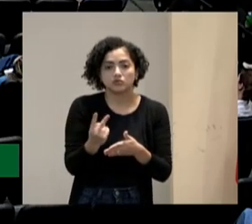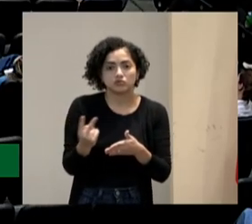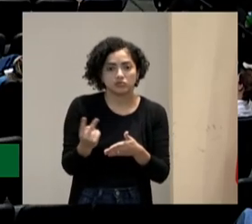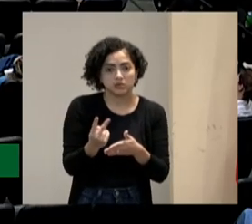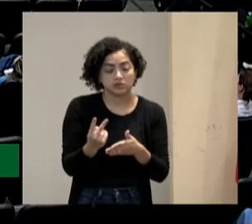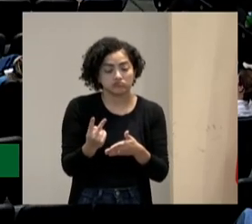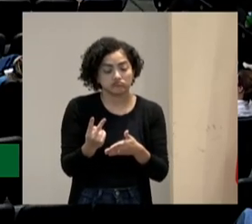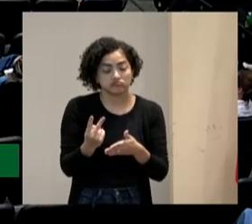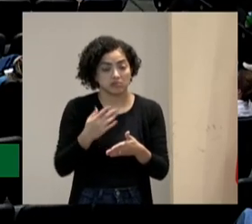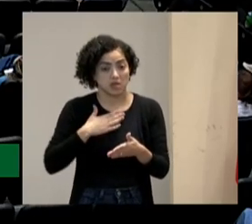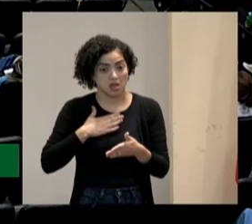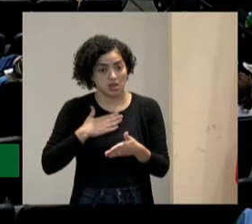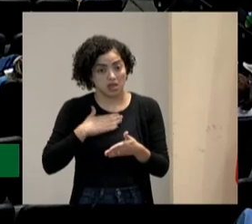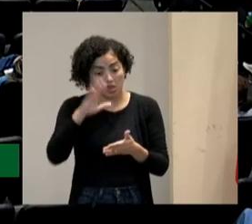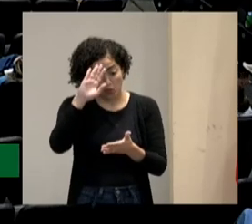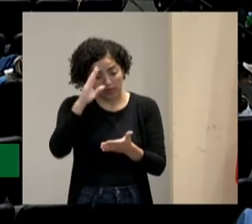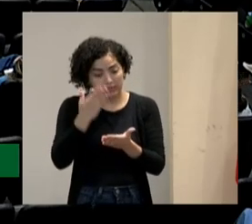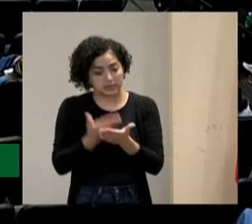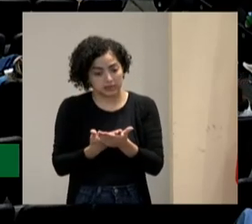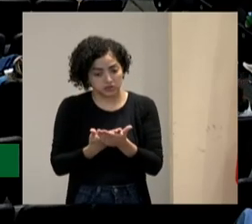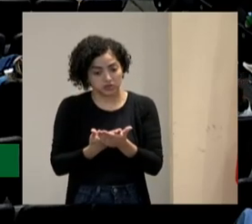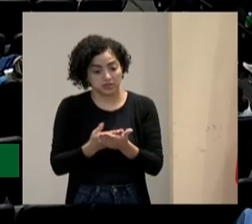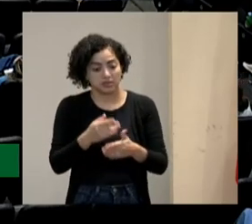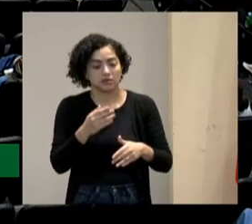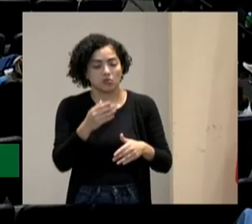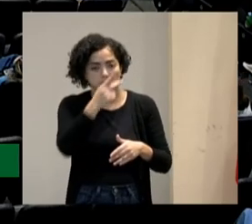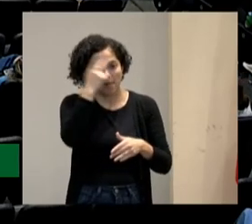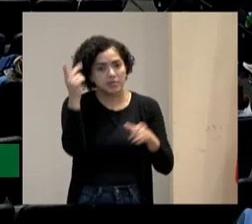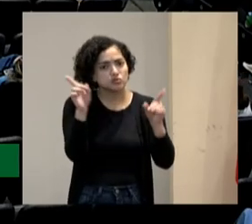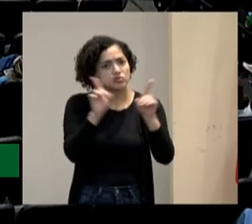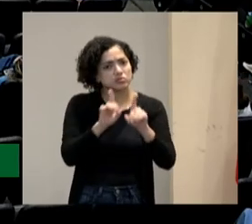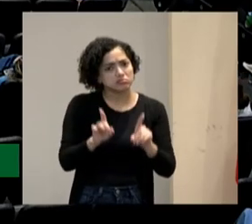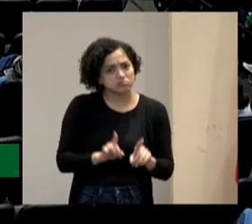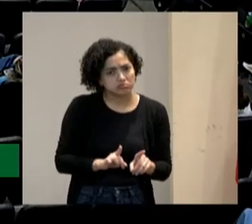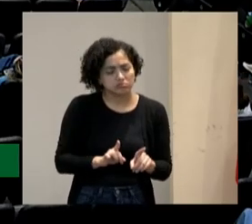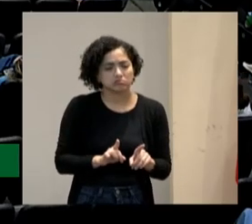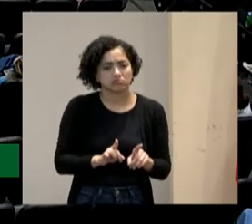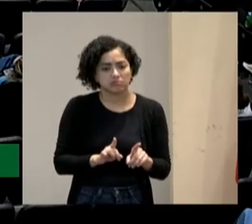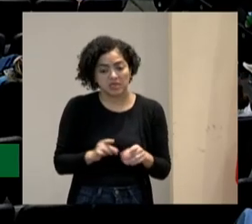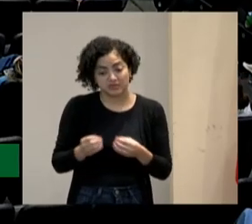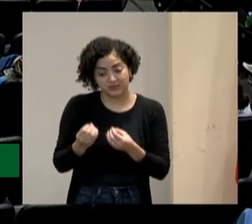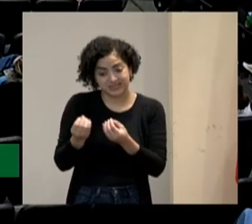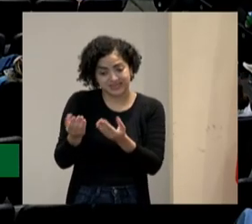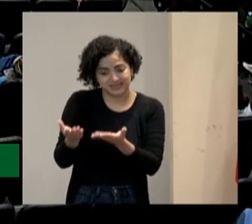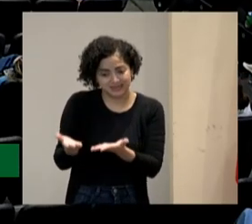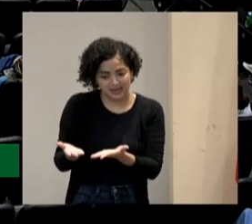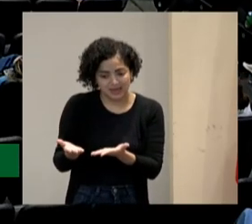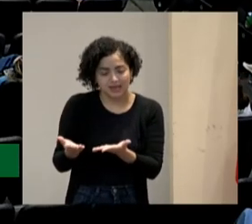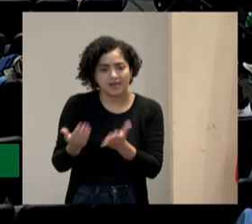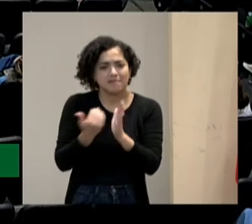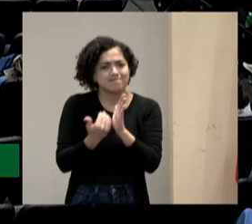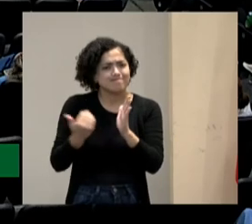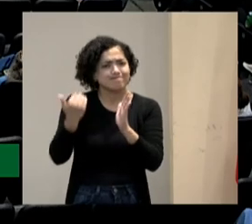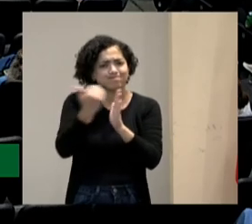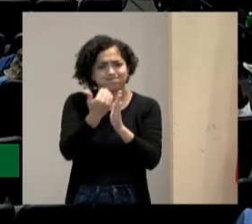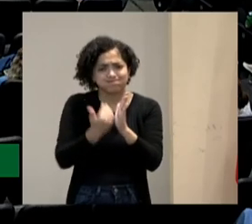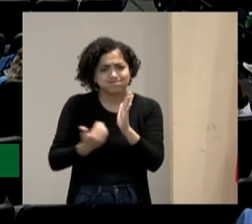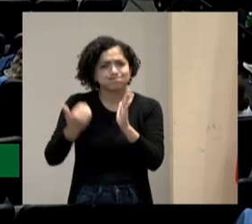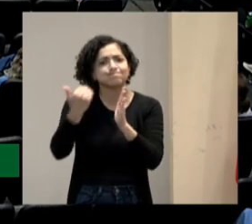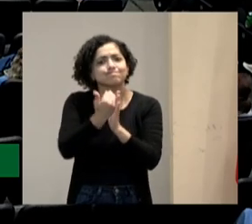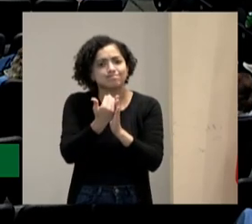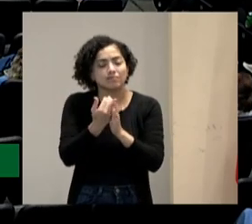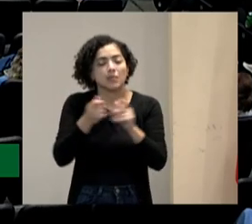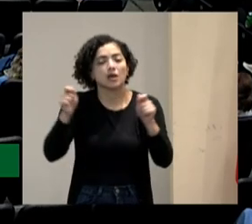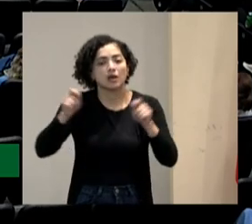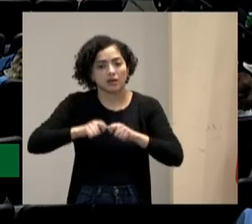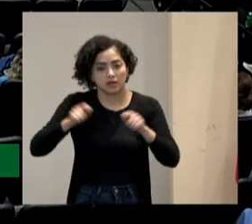eu tenho uma tese que uma pessoa com deficiência se você der as condições para ela ela rende muito muito muito mais